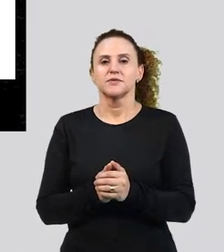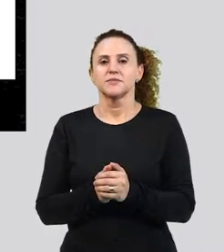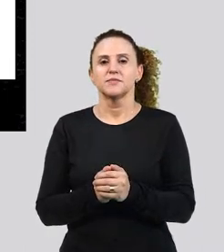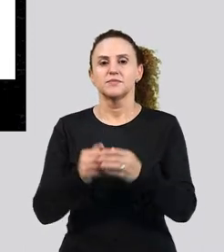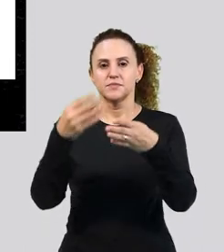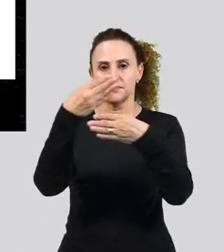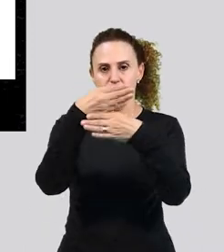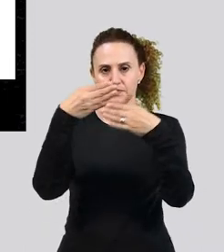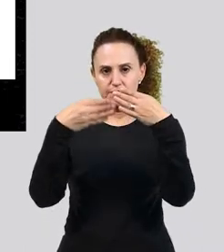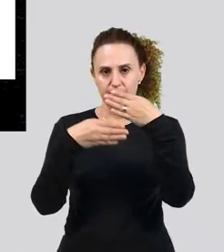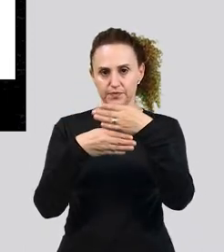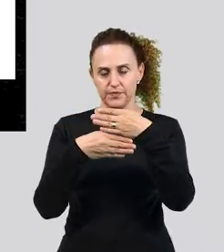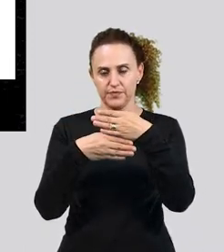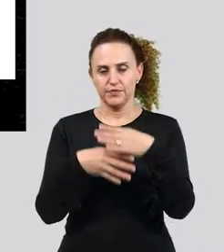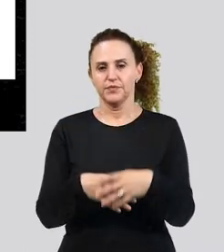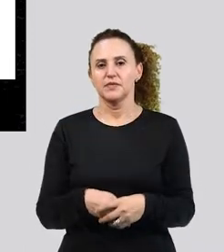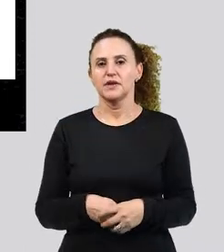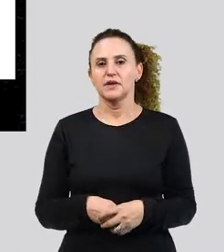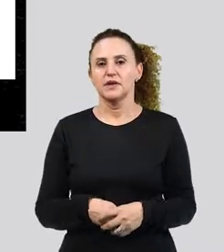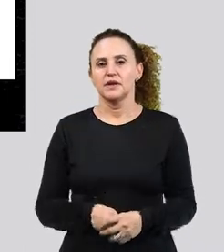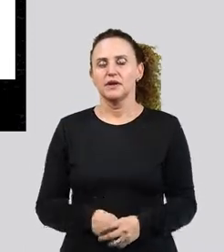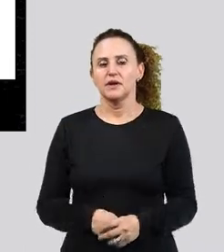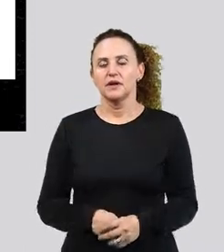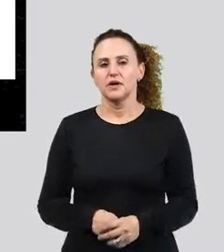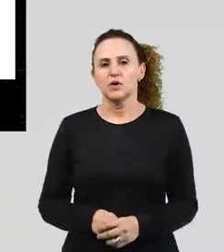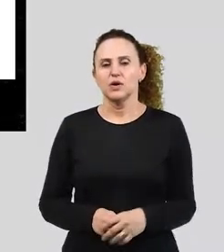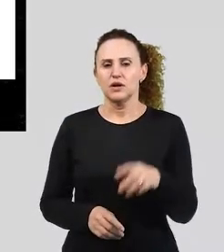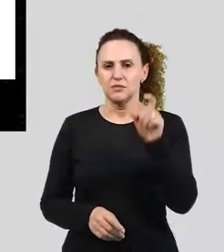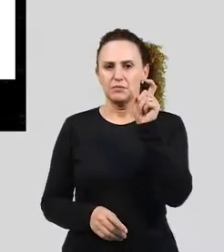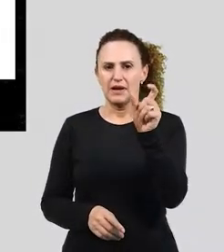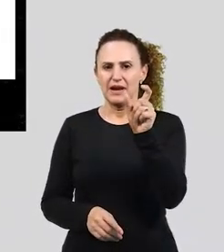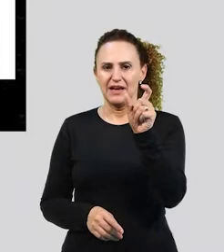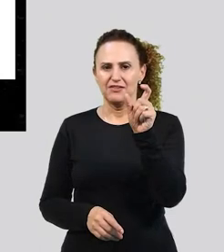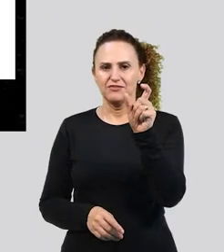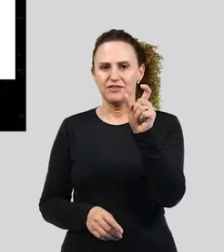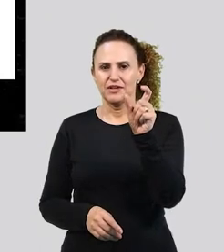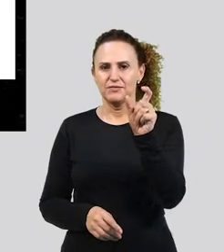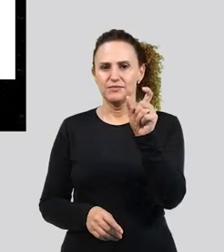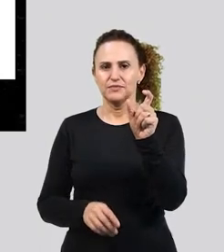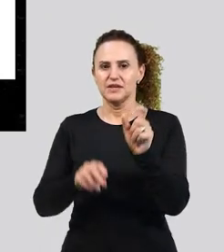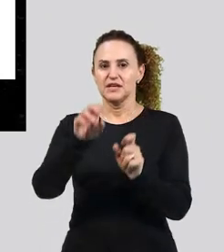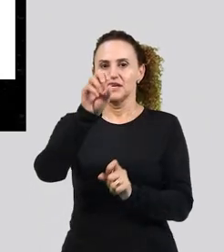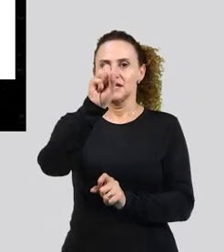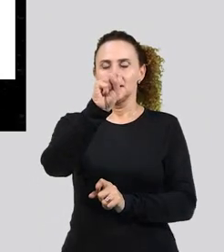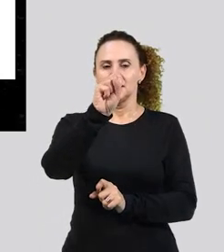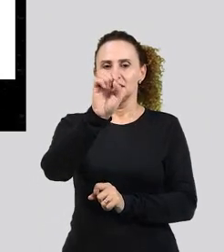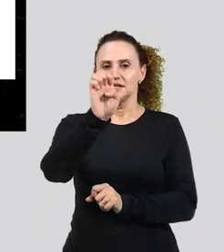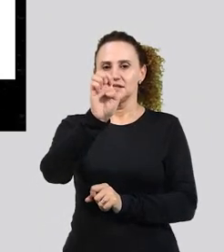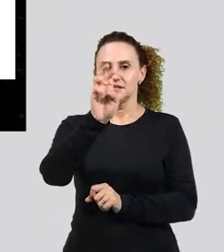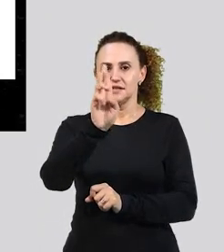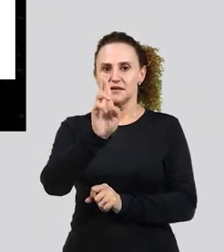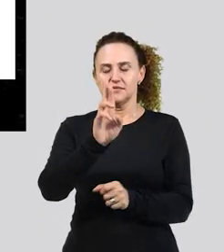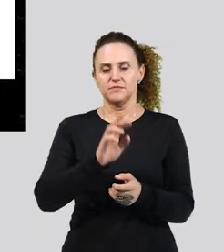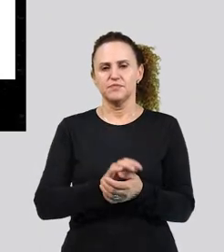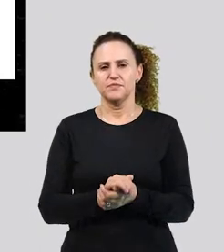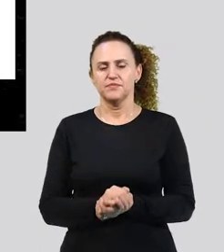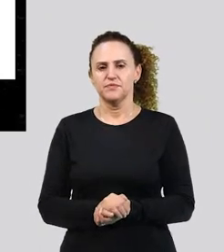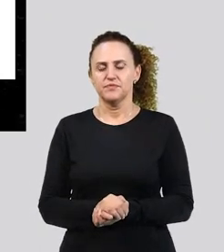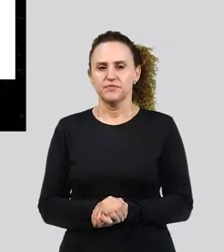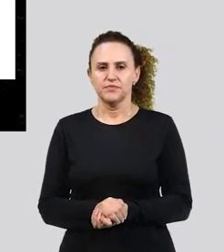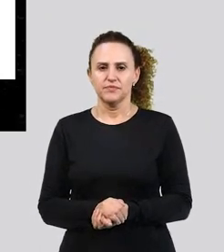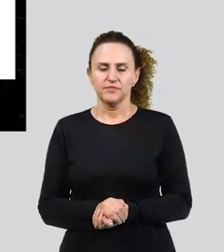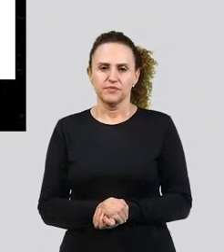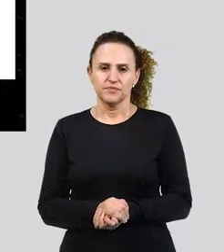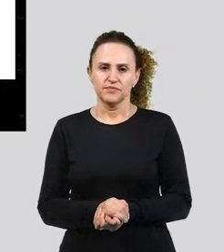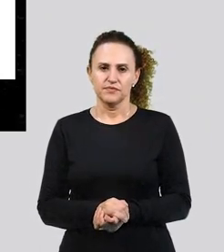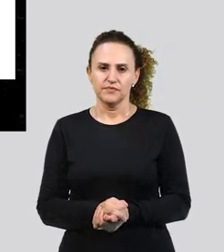E aí, nós temos a palavra ser. Aí você olha, você fala, nossa, é a mesma palavra. Por quê? A forma é